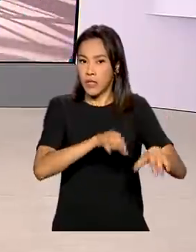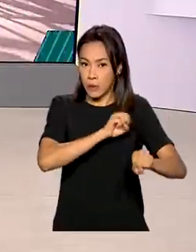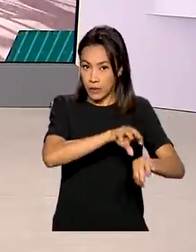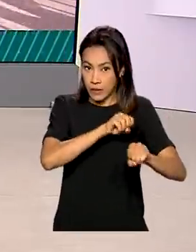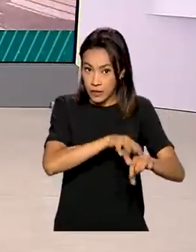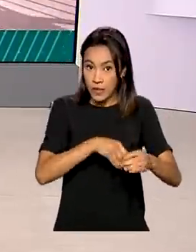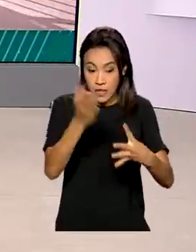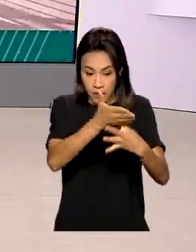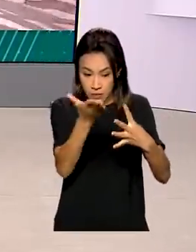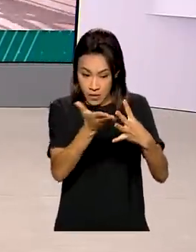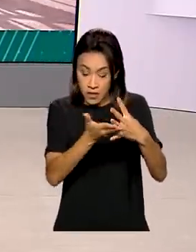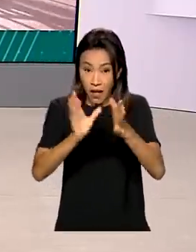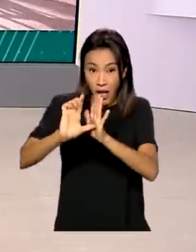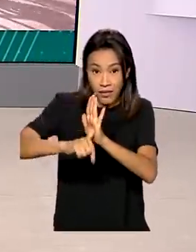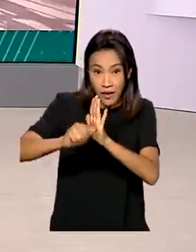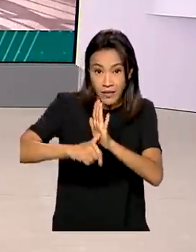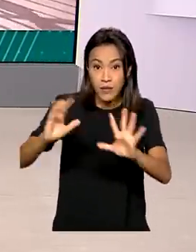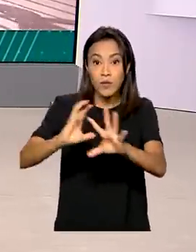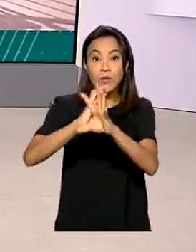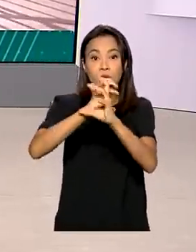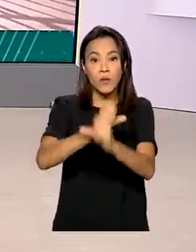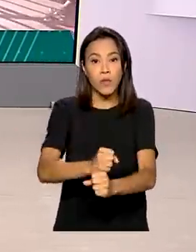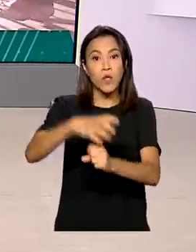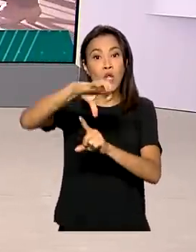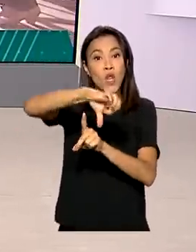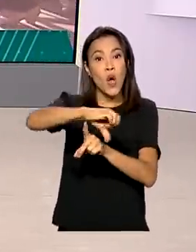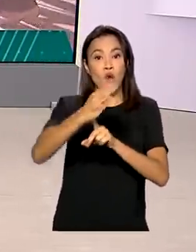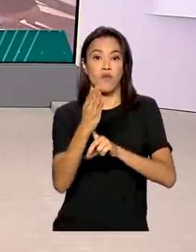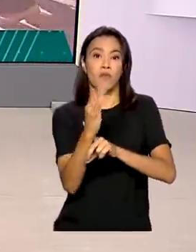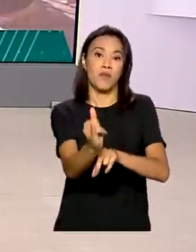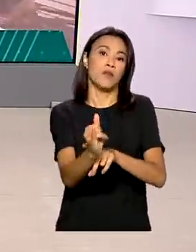prestações em atraso somam R$ 9 bilhões.